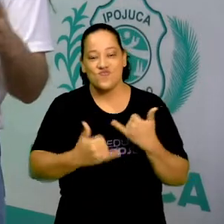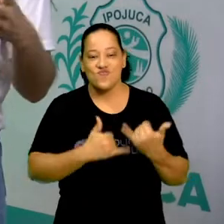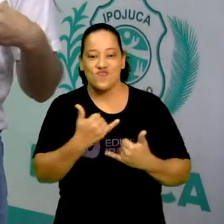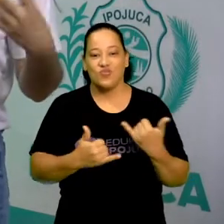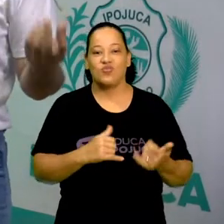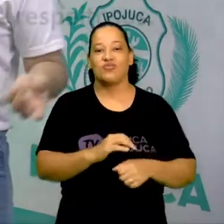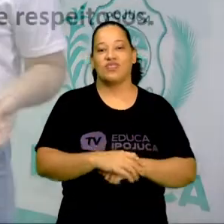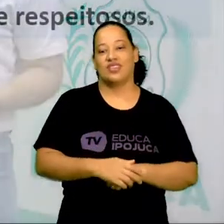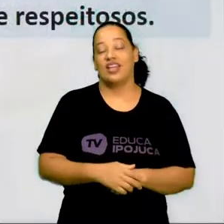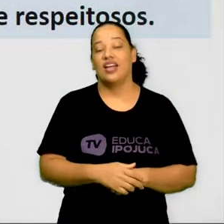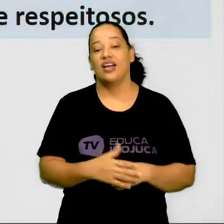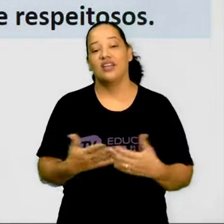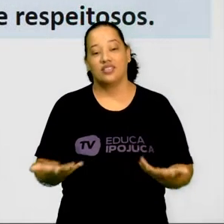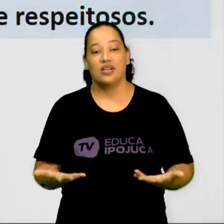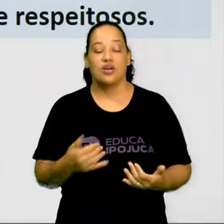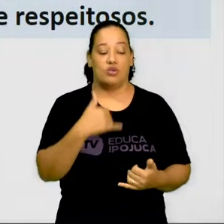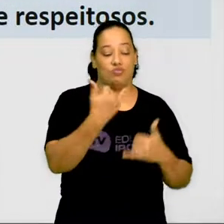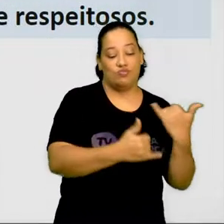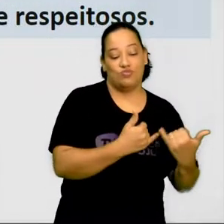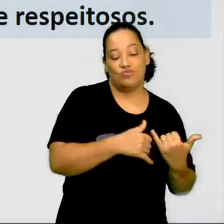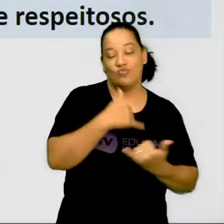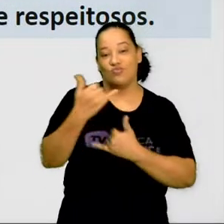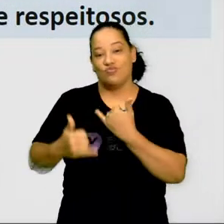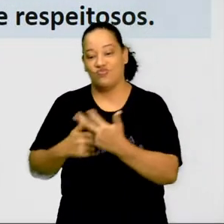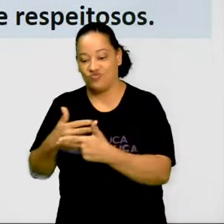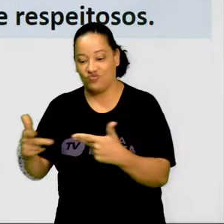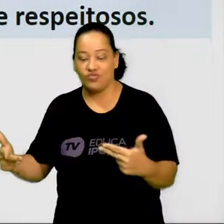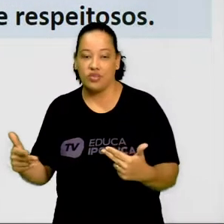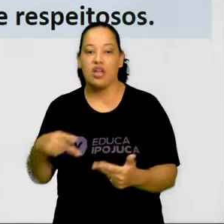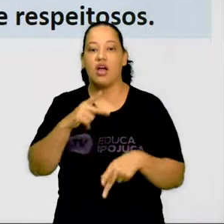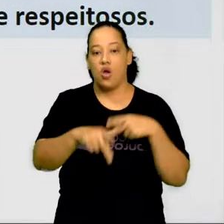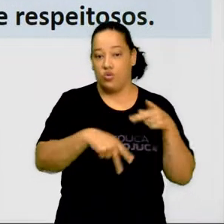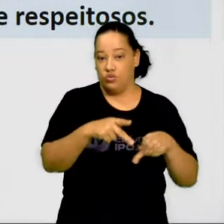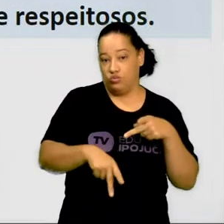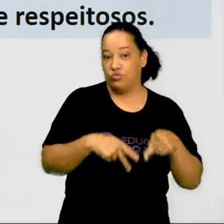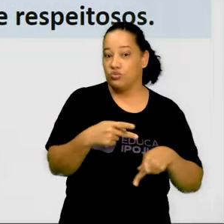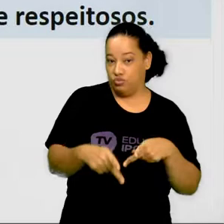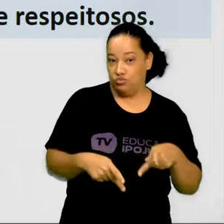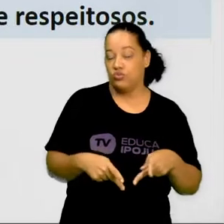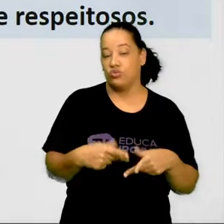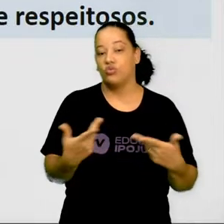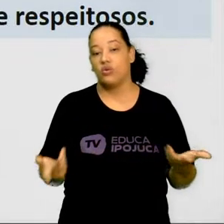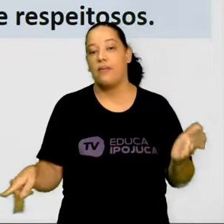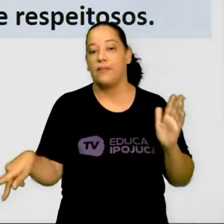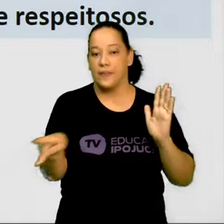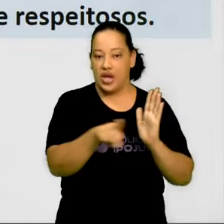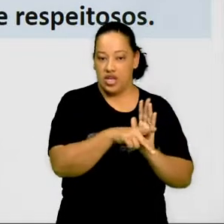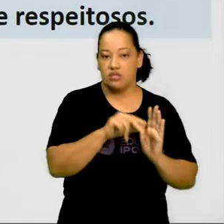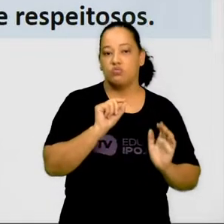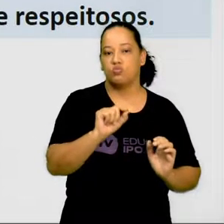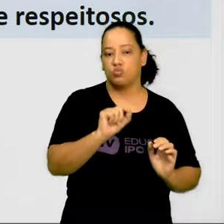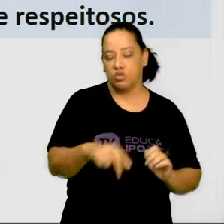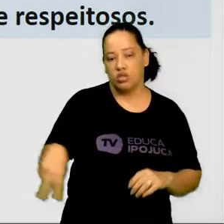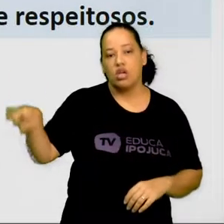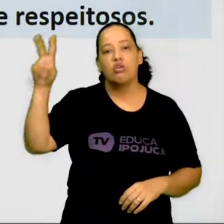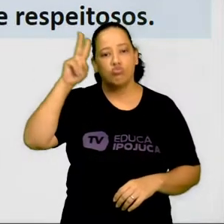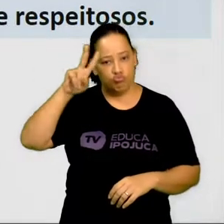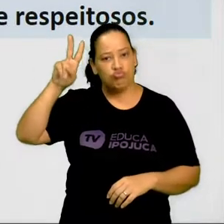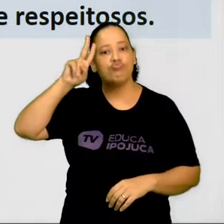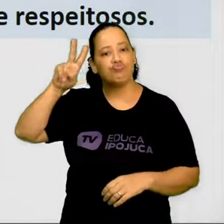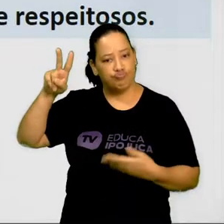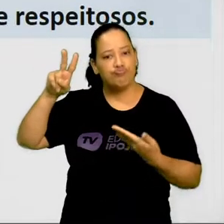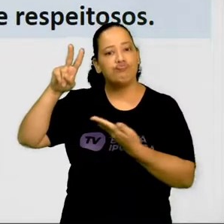os jogos e as brincadeiras, crianças, da cultura popular, elas fazem parte da nossa história, sim,